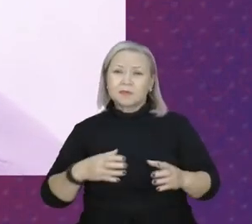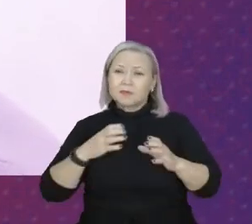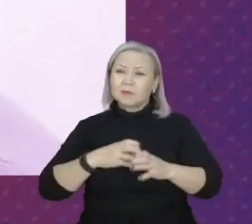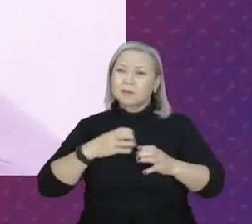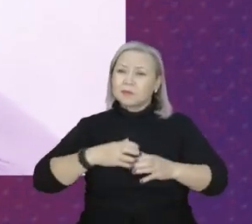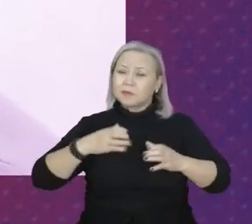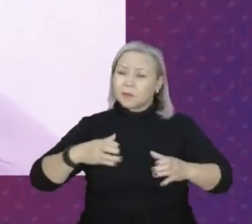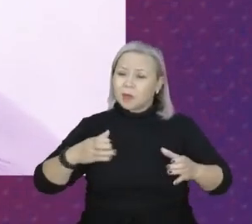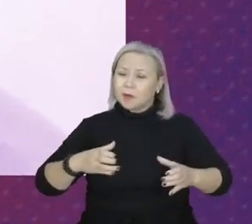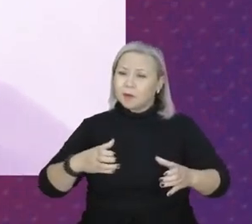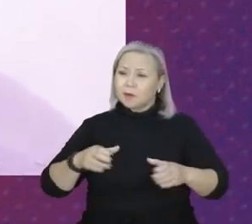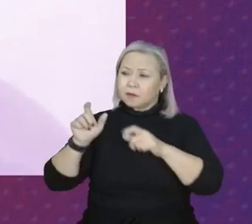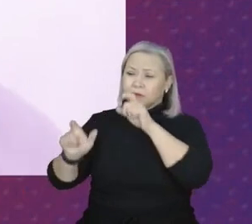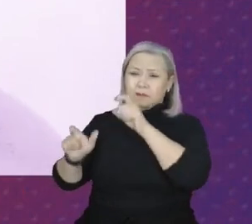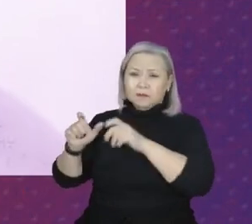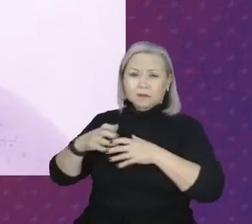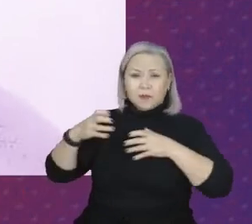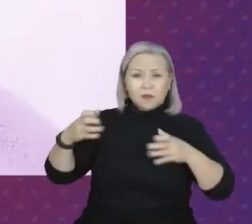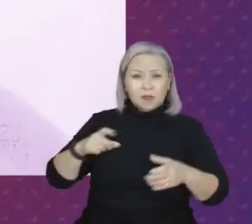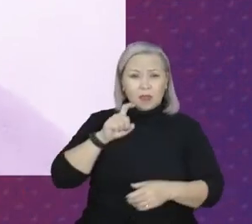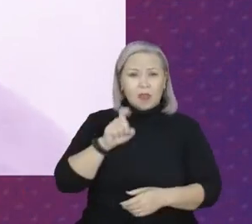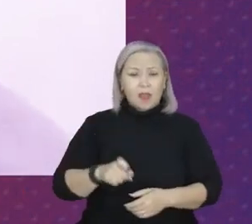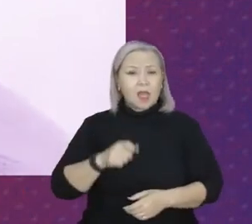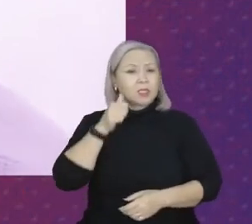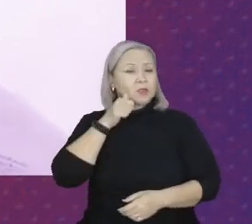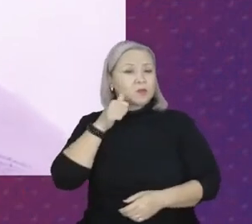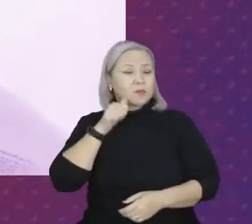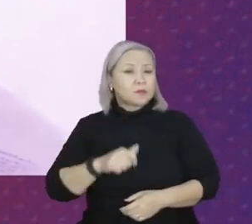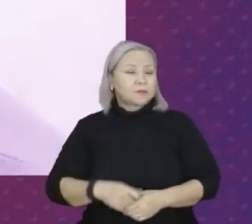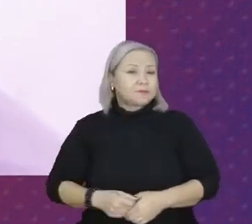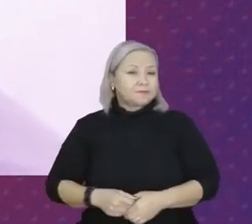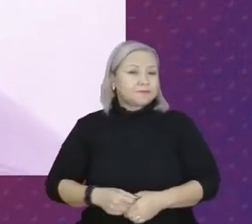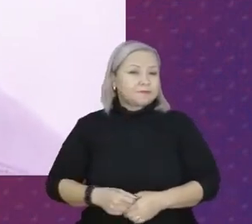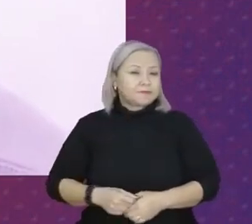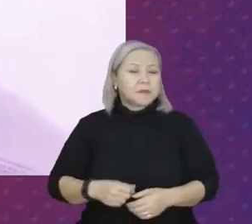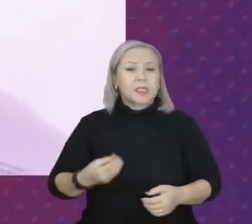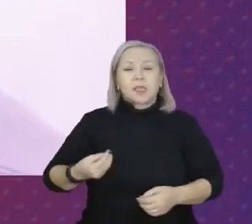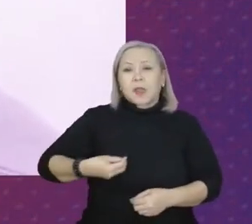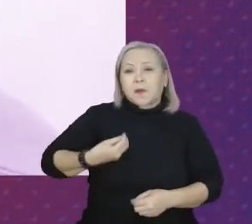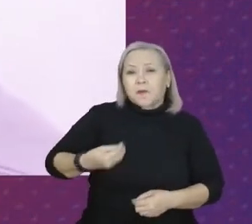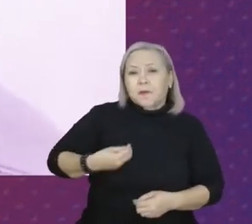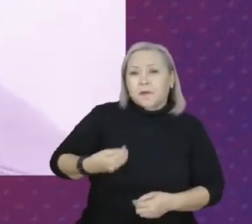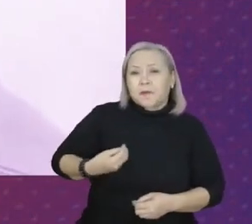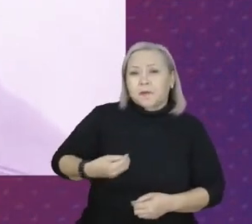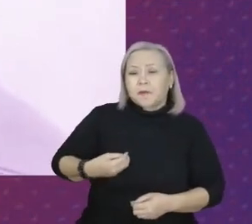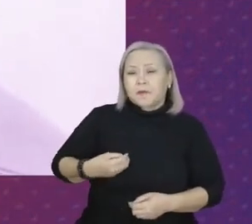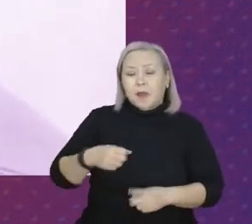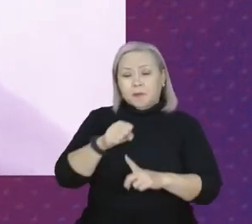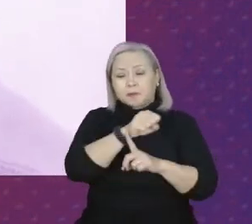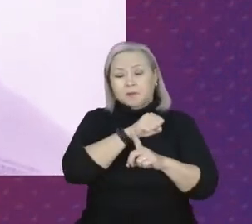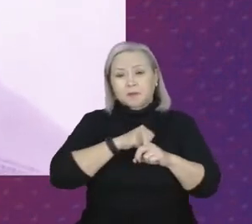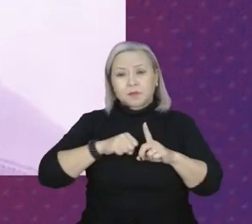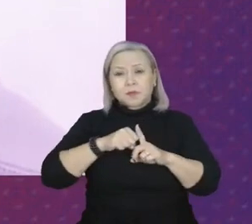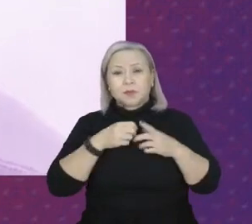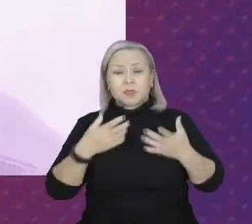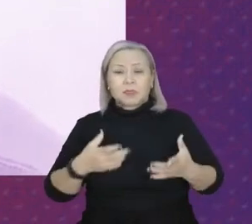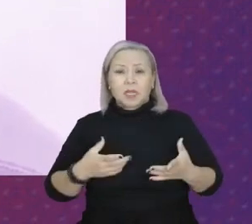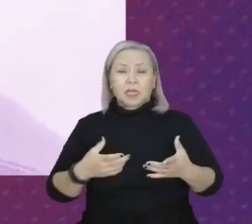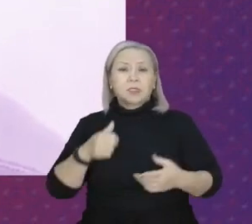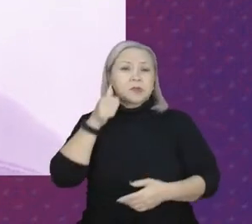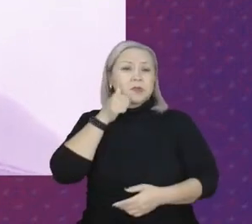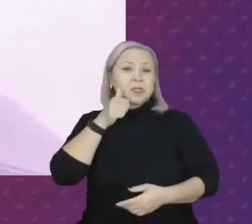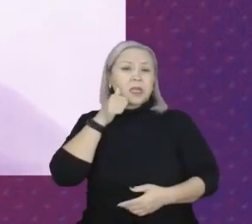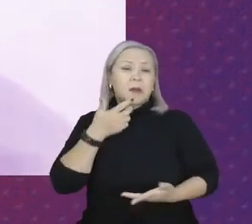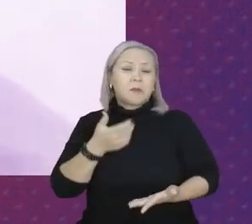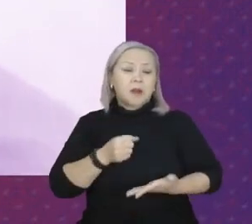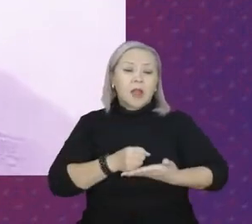é da mulher. Nós vivemos em uma sociedade onde a mulher